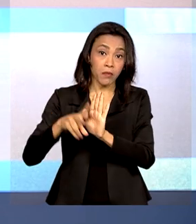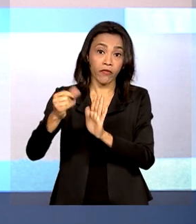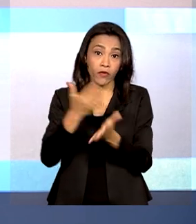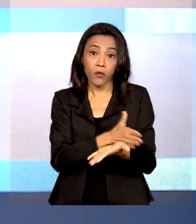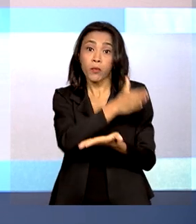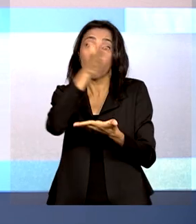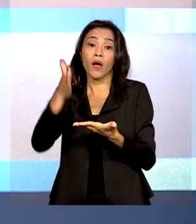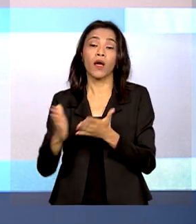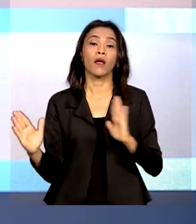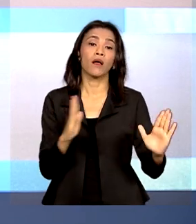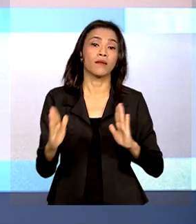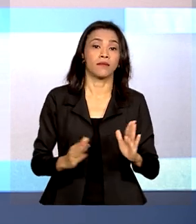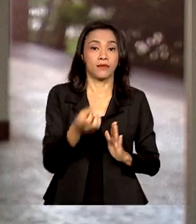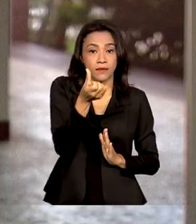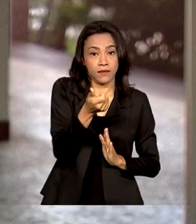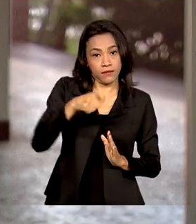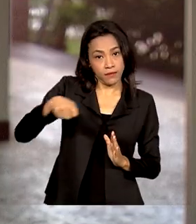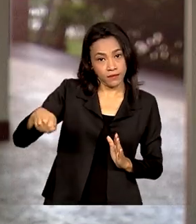por seis meses.